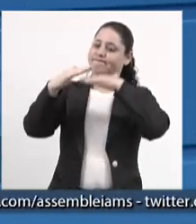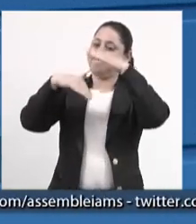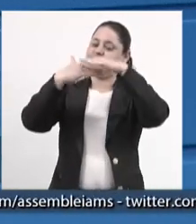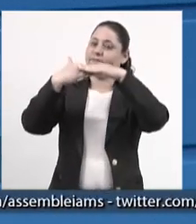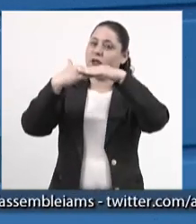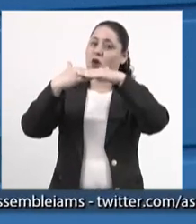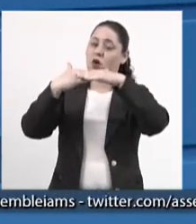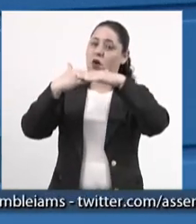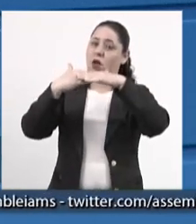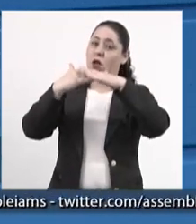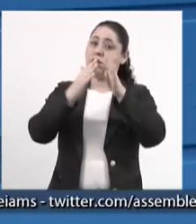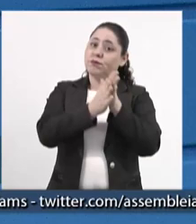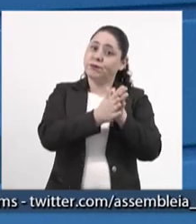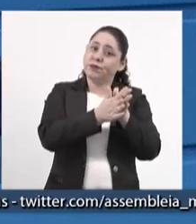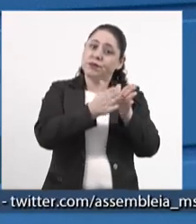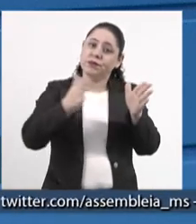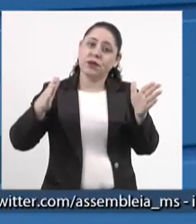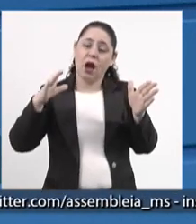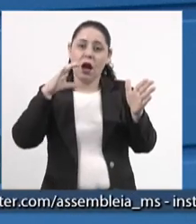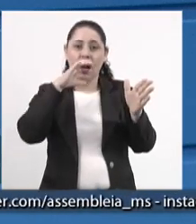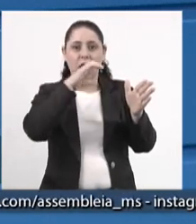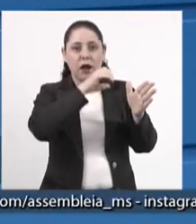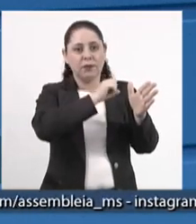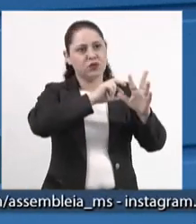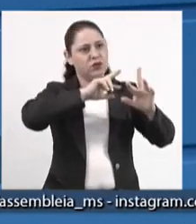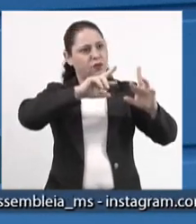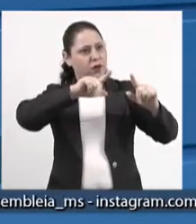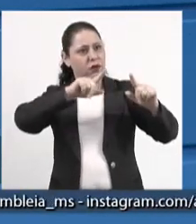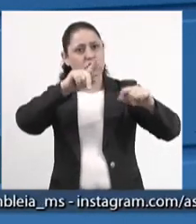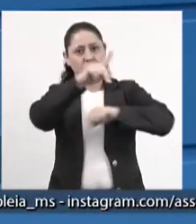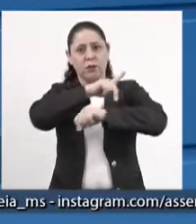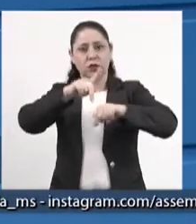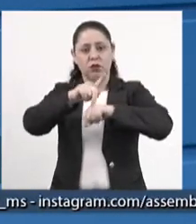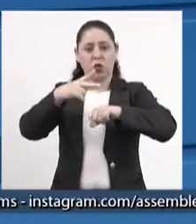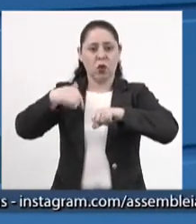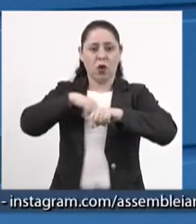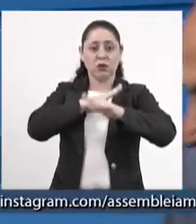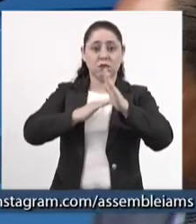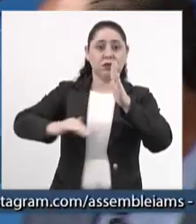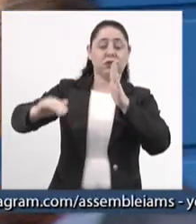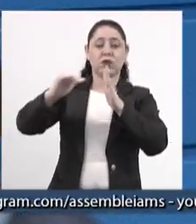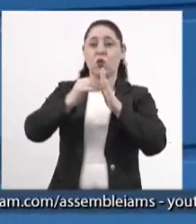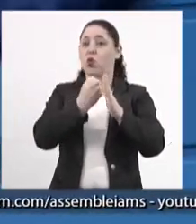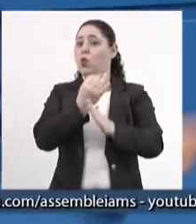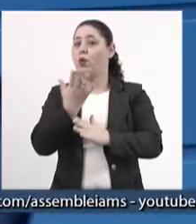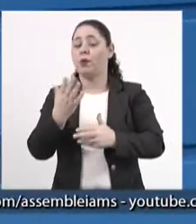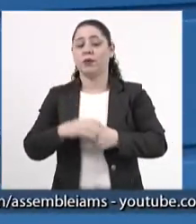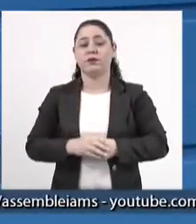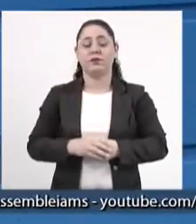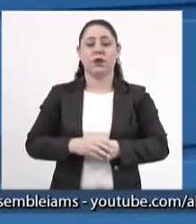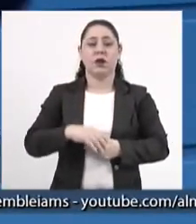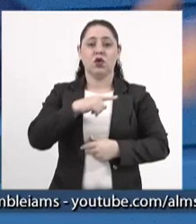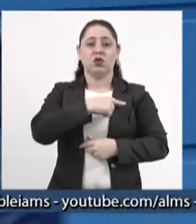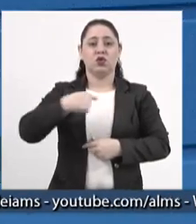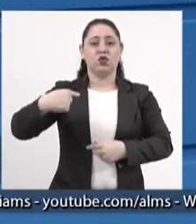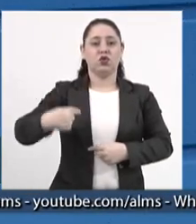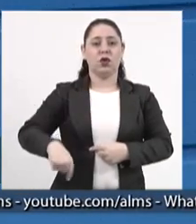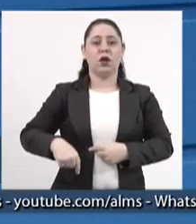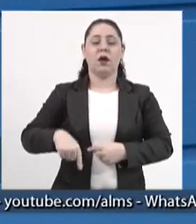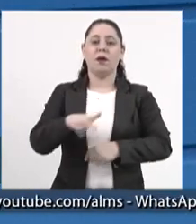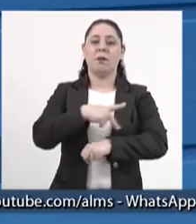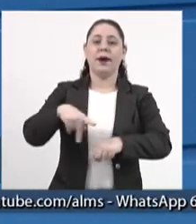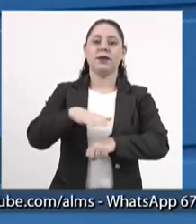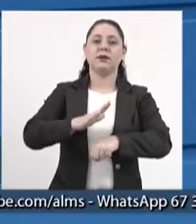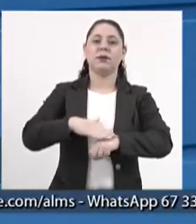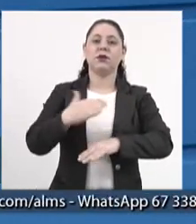vem num processo totalmente diferente do país, nós crescemos hoje a números da China, das nações que mais